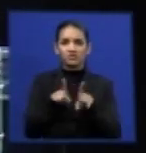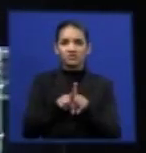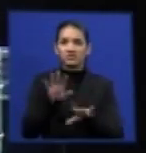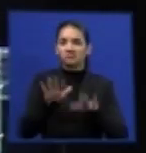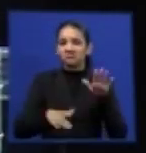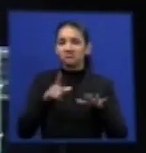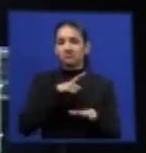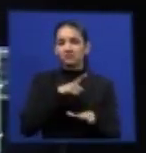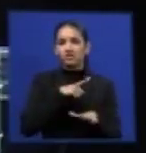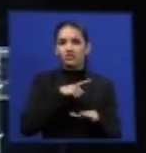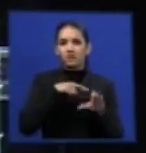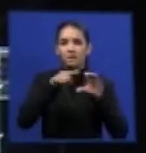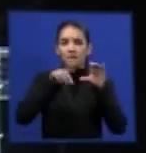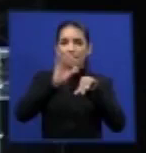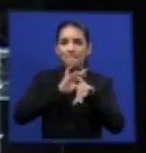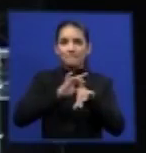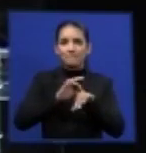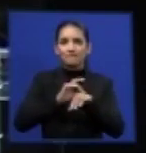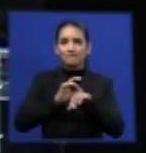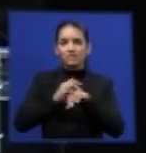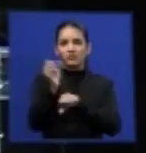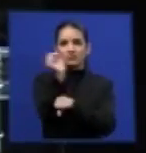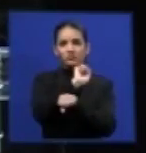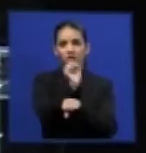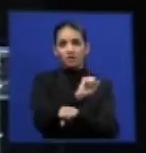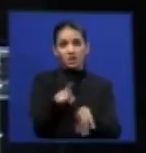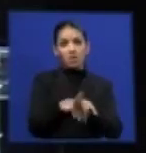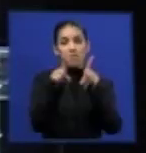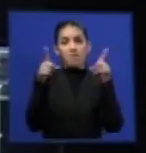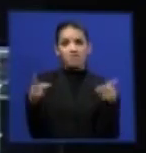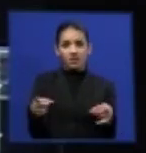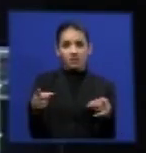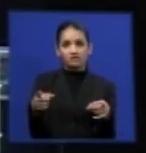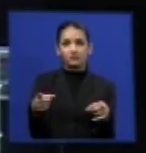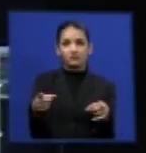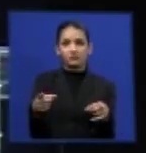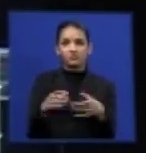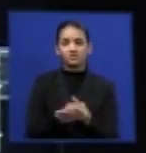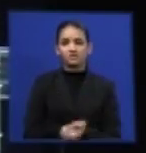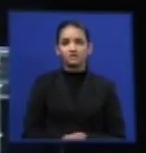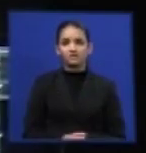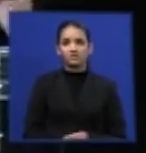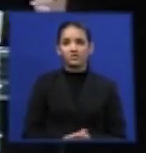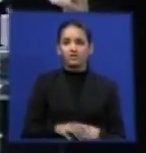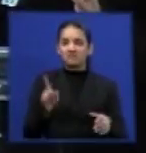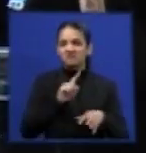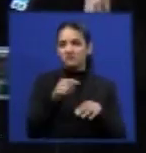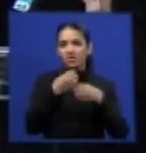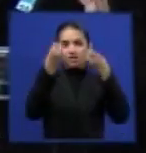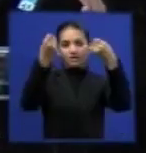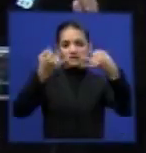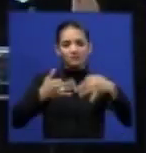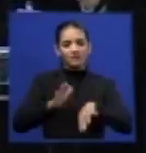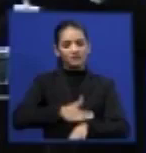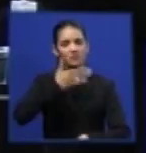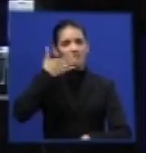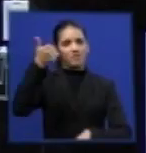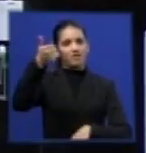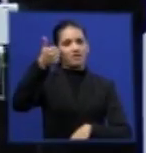tenha, e pneu de automóveis, mas essa não é a explicação mais